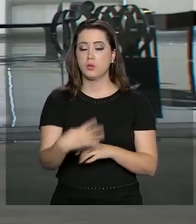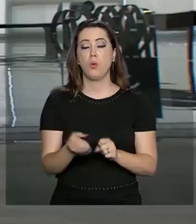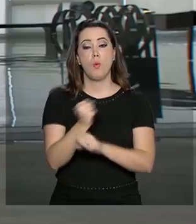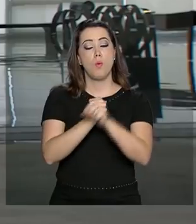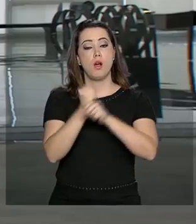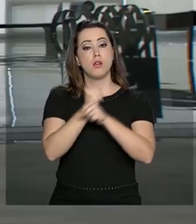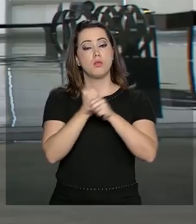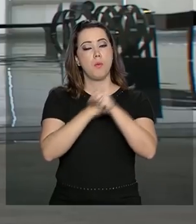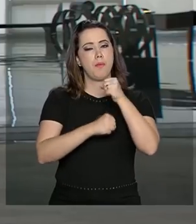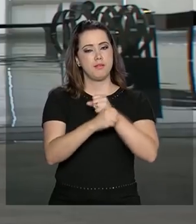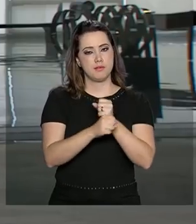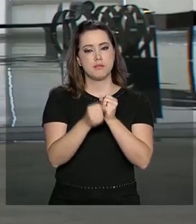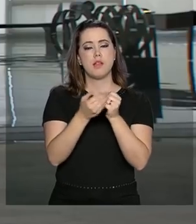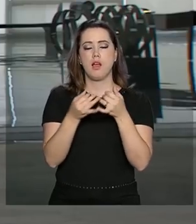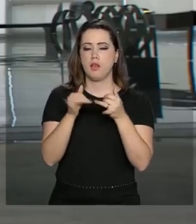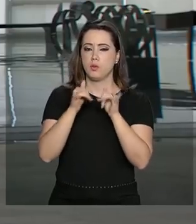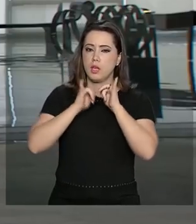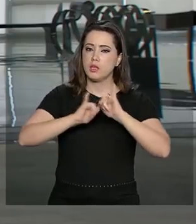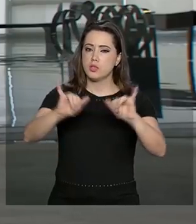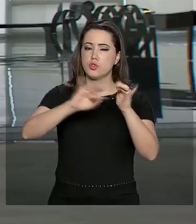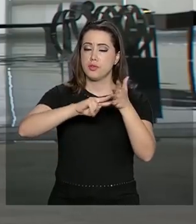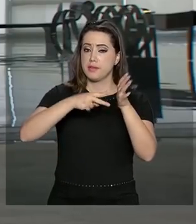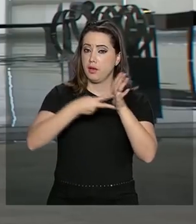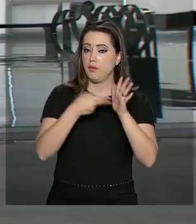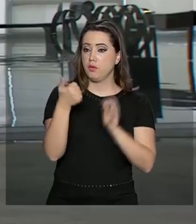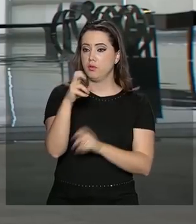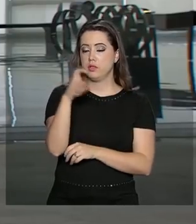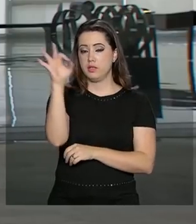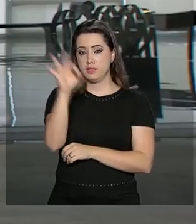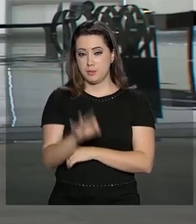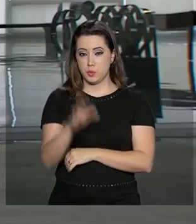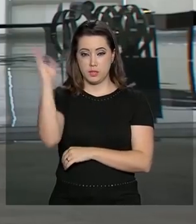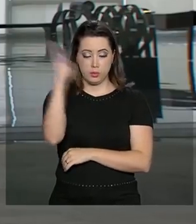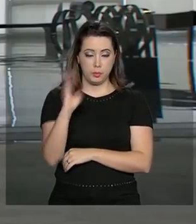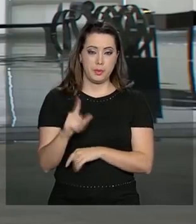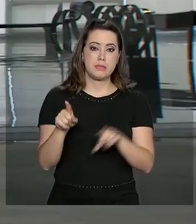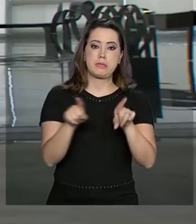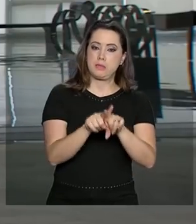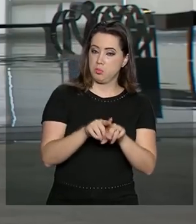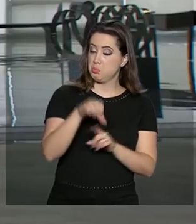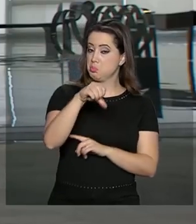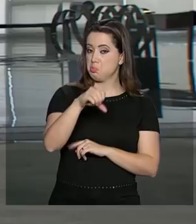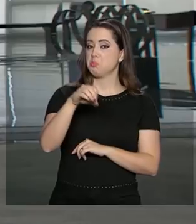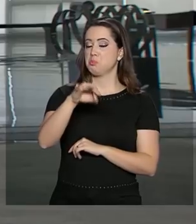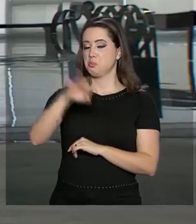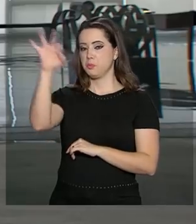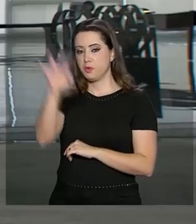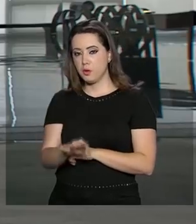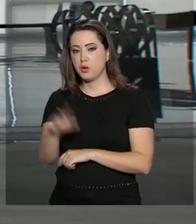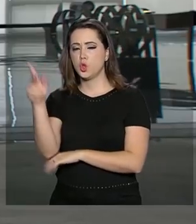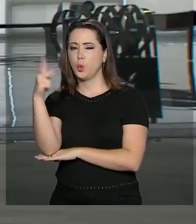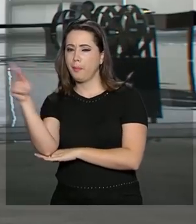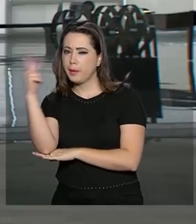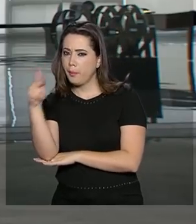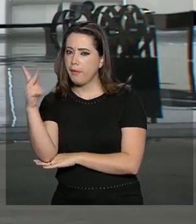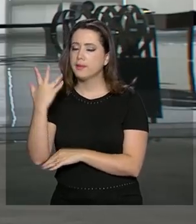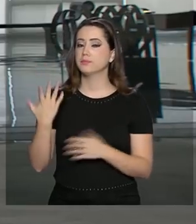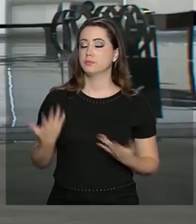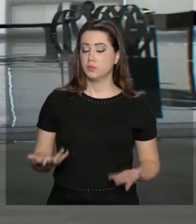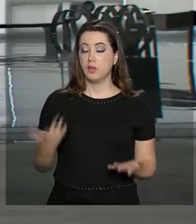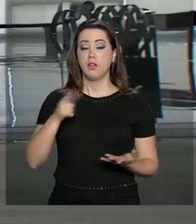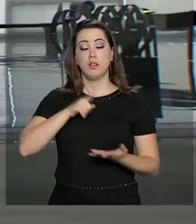15% do mercado de energia elétrica brasileiro e 90% do mercado paraguaio, e